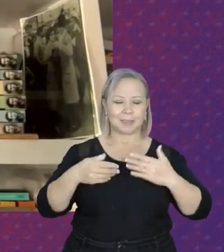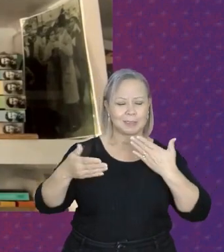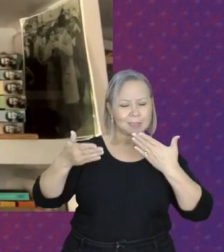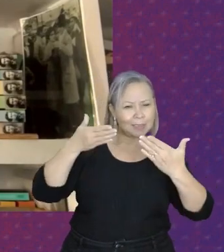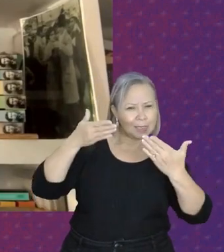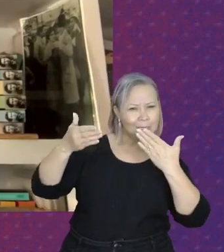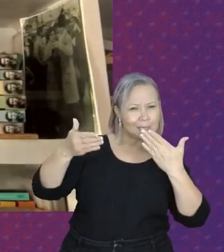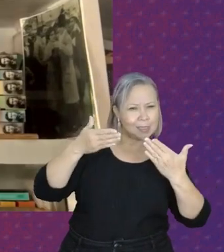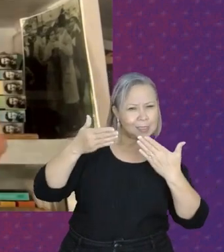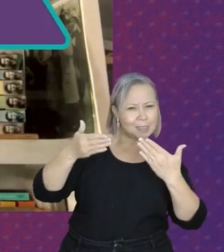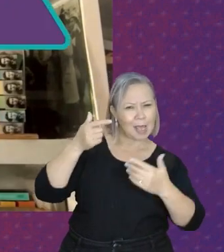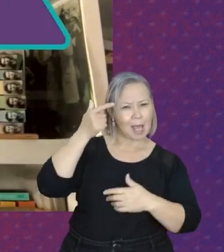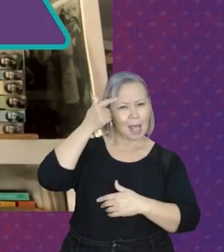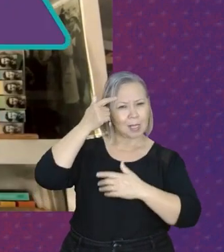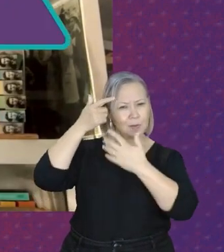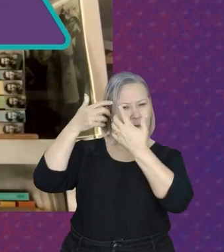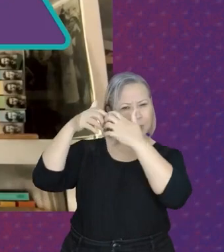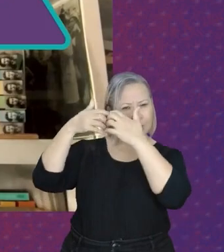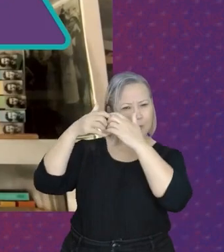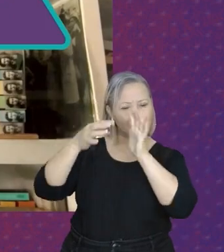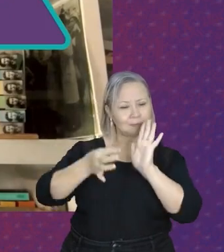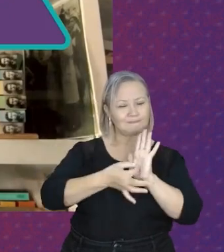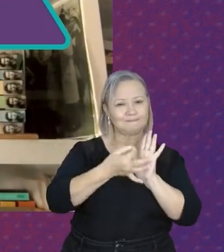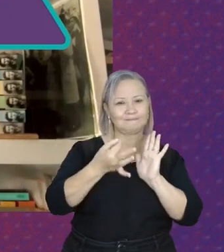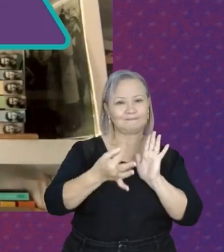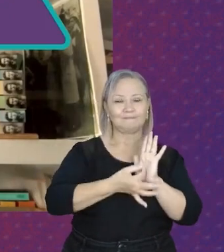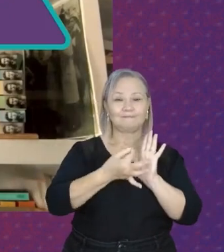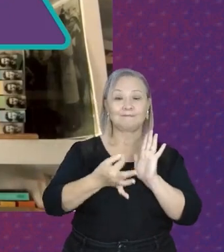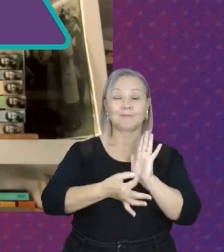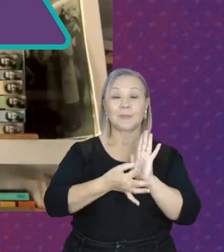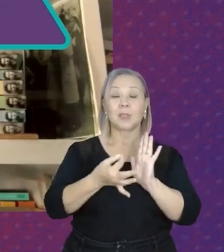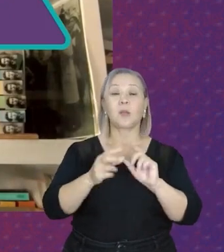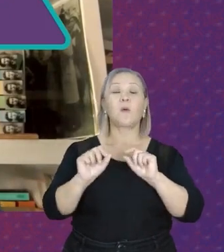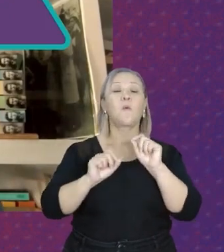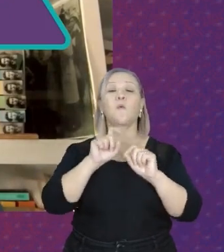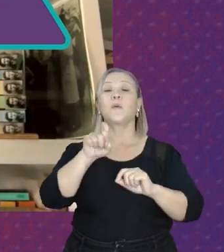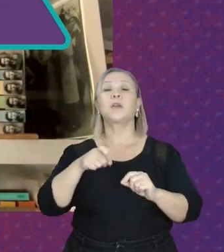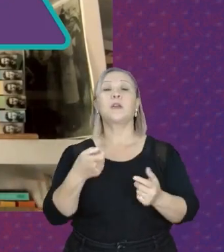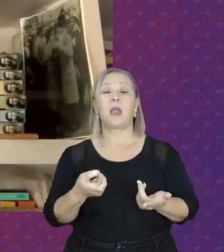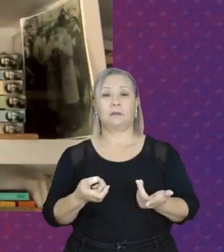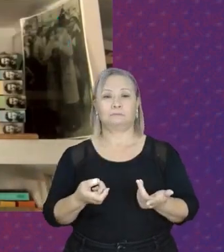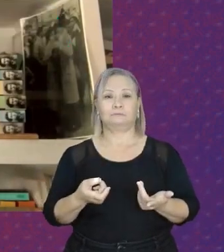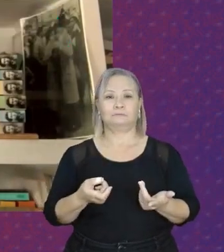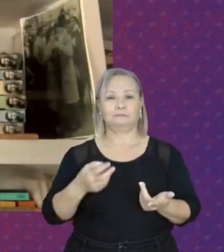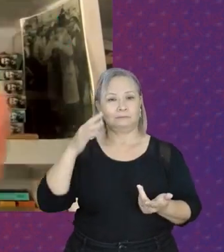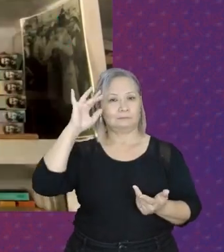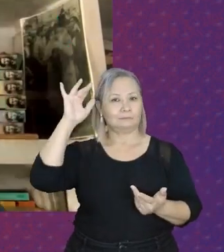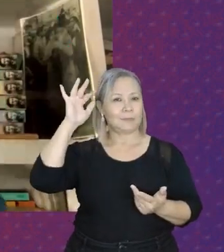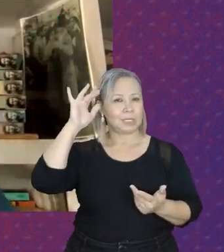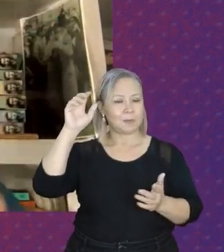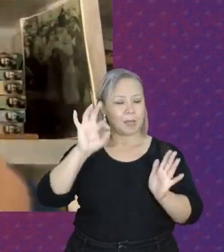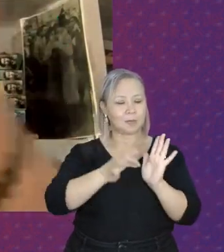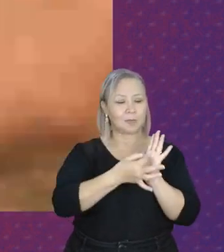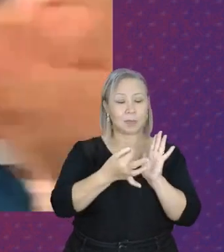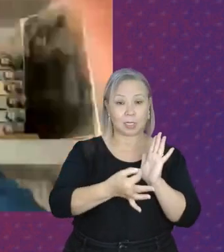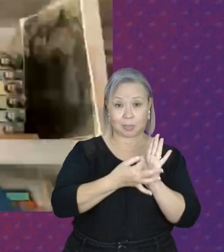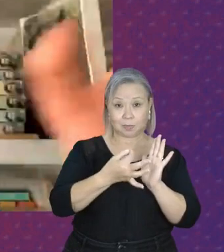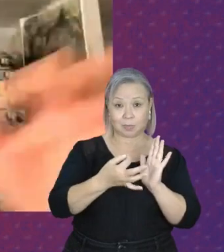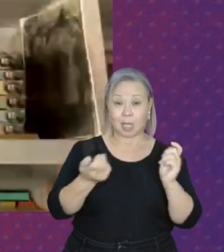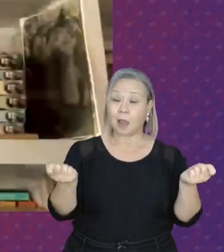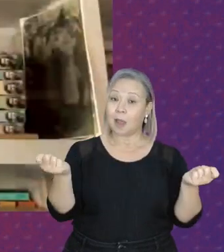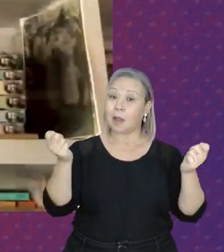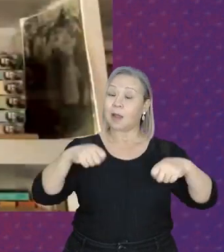pensamento crítico. O é o pensamento crítico? É a capacidade de entender, interpretar o mundo além das